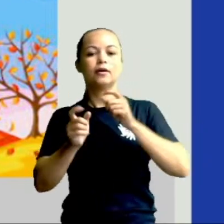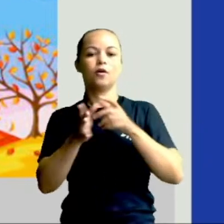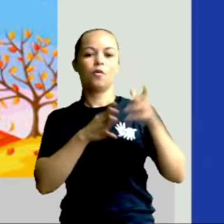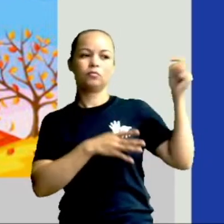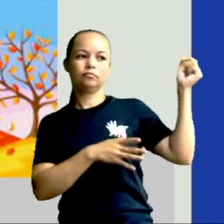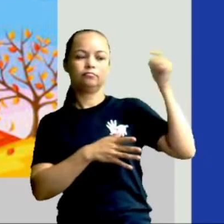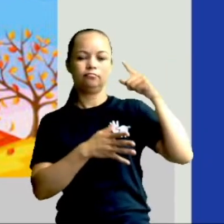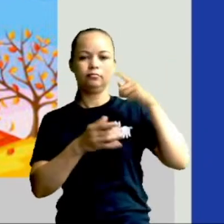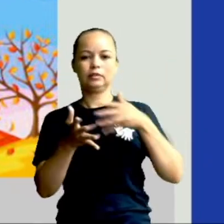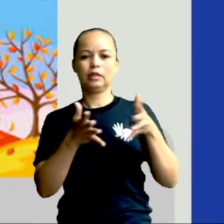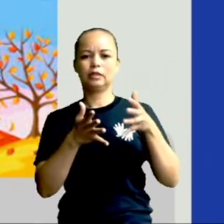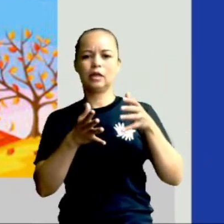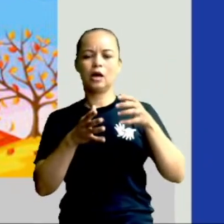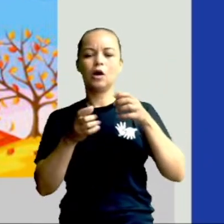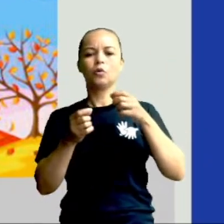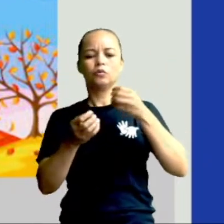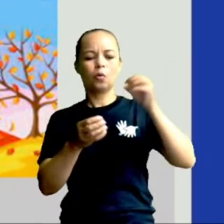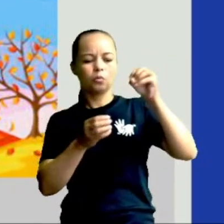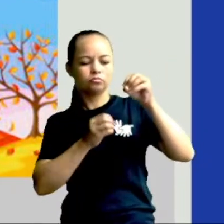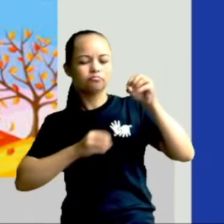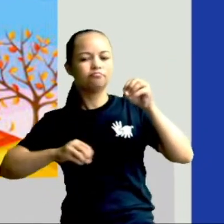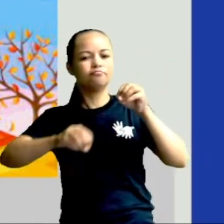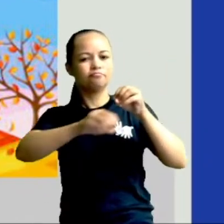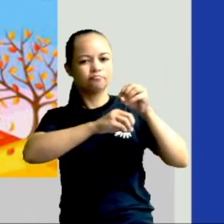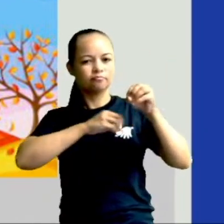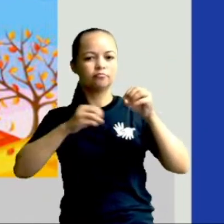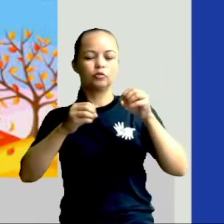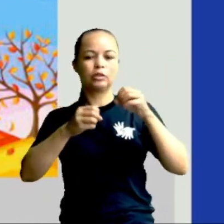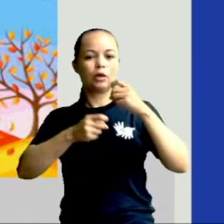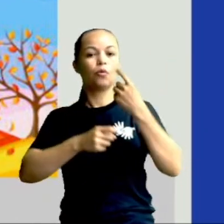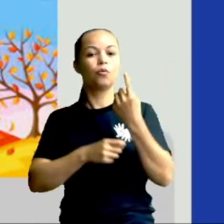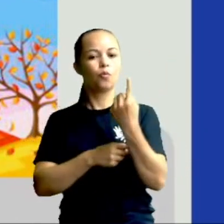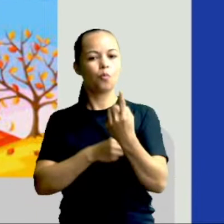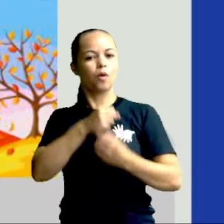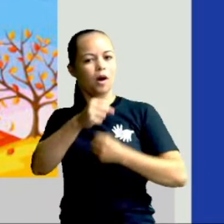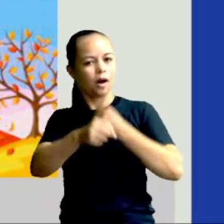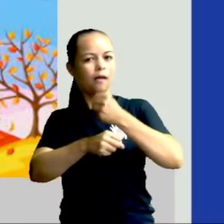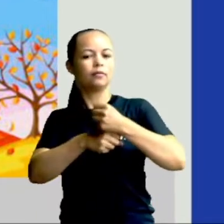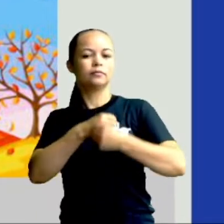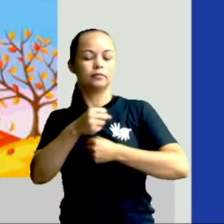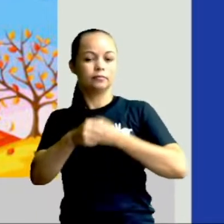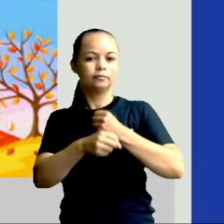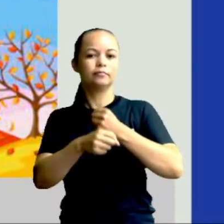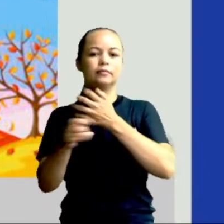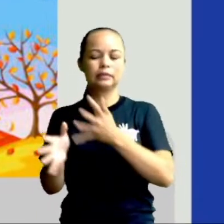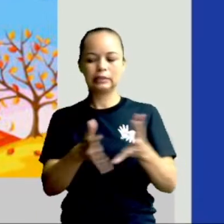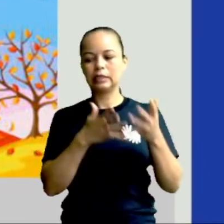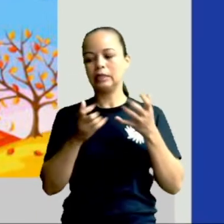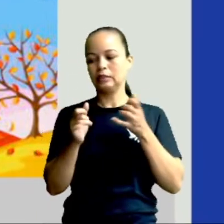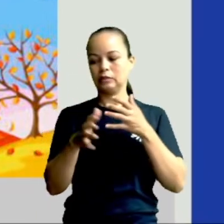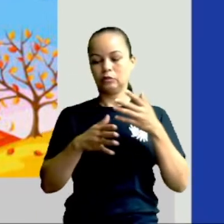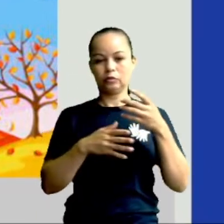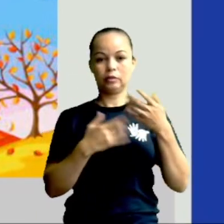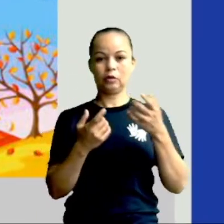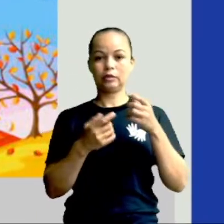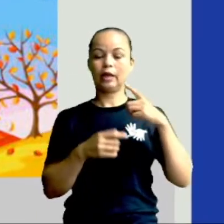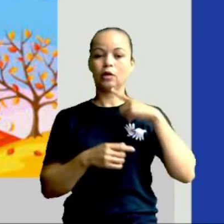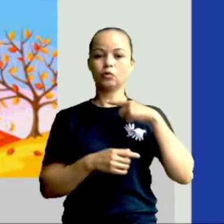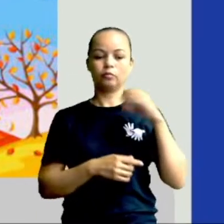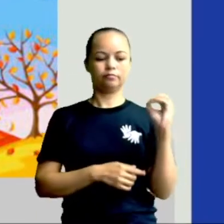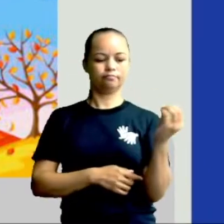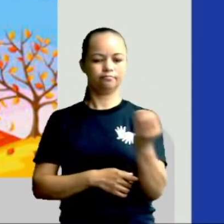do nosso planeta em torno do Sol dura um ano. Esse movimento recebe o nome de translação e sua principal